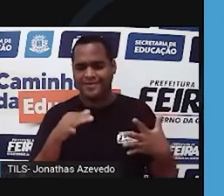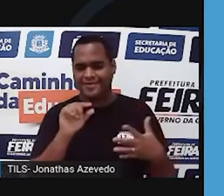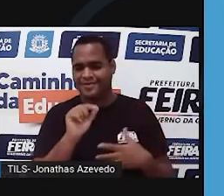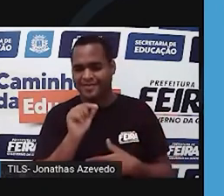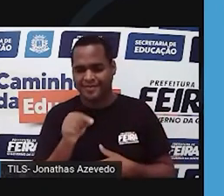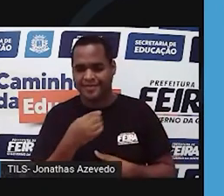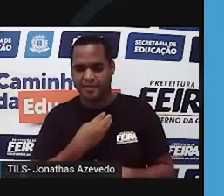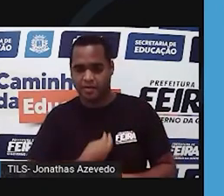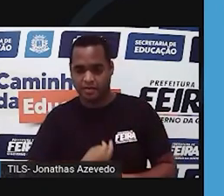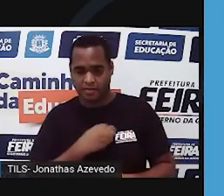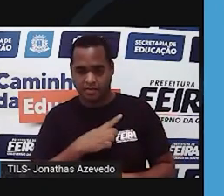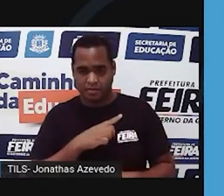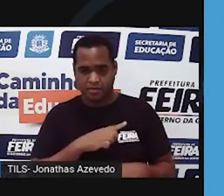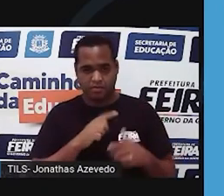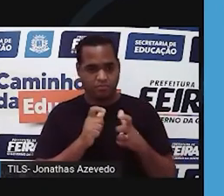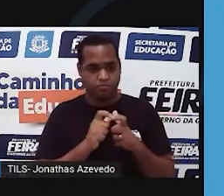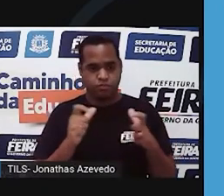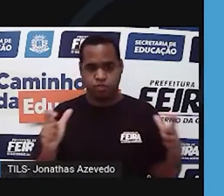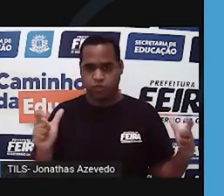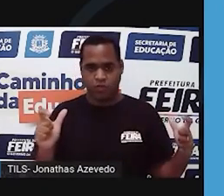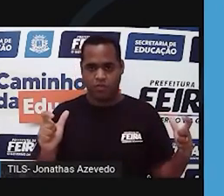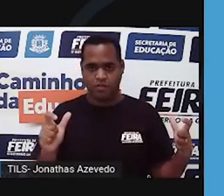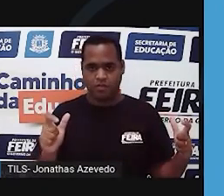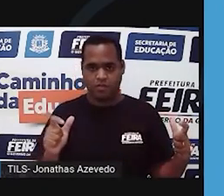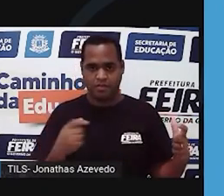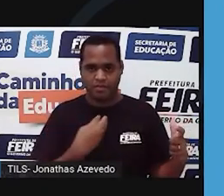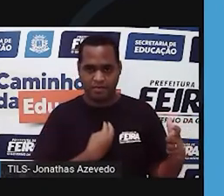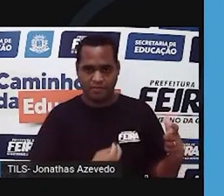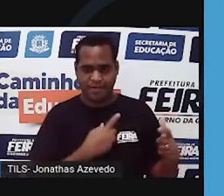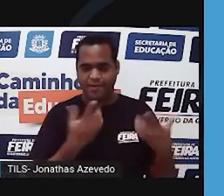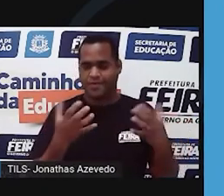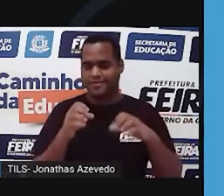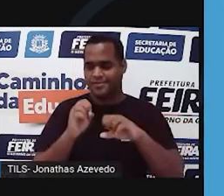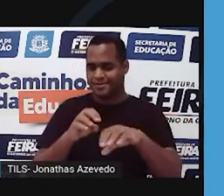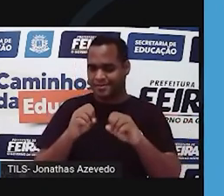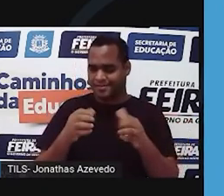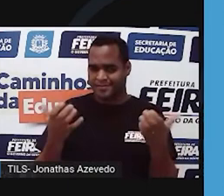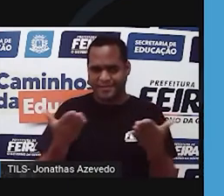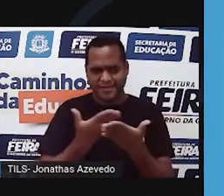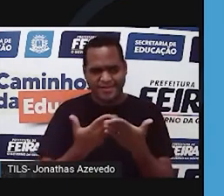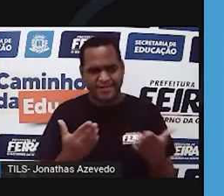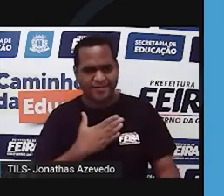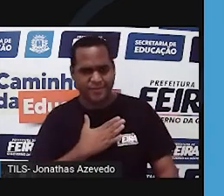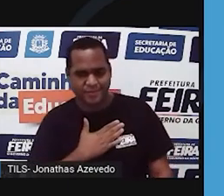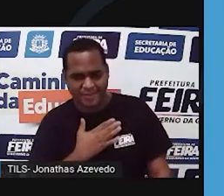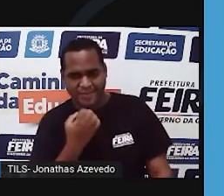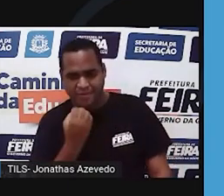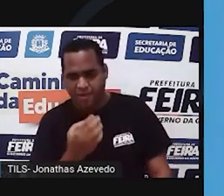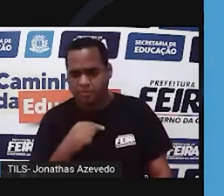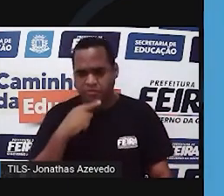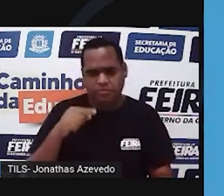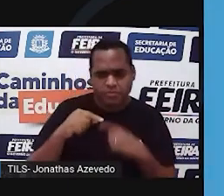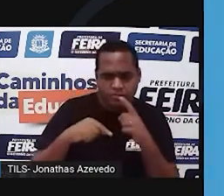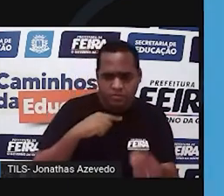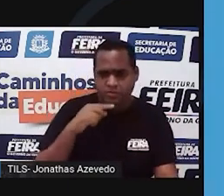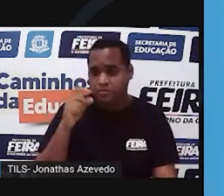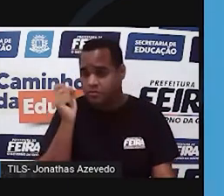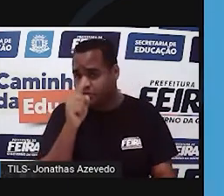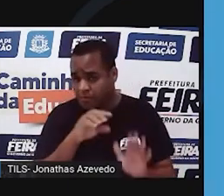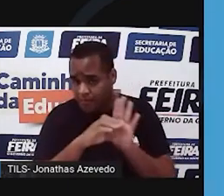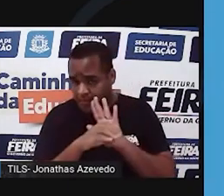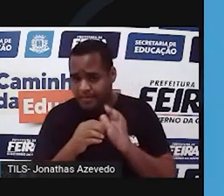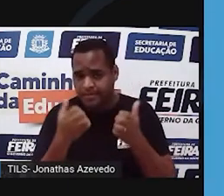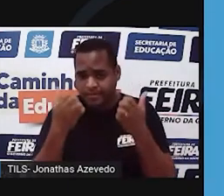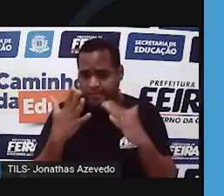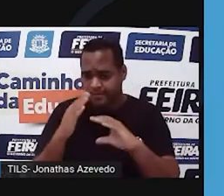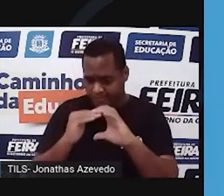presente em maior quantidade na população. Então, essa foi a aula, gente. Espero que vocês tenham gostado. Ficou com dúvida em algum conceito? Fala aqui embaixo que